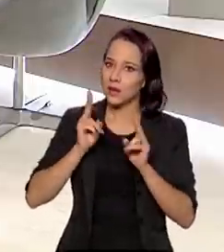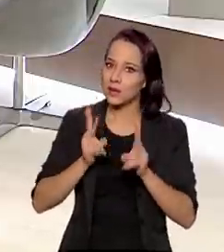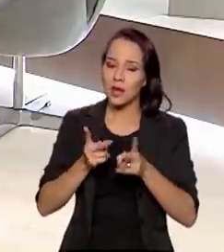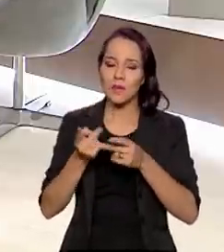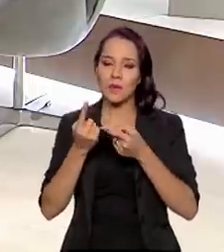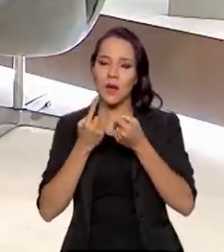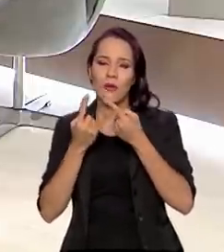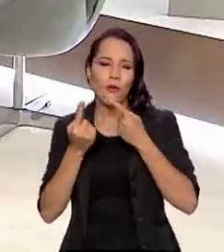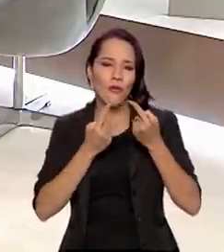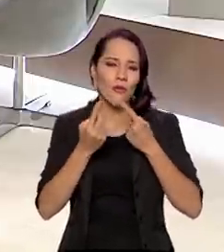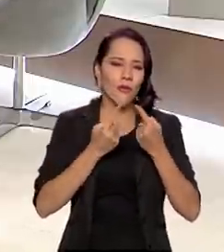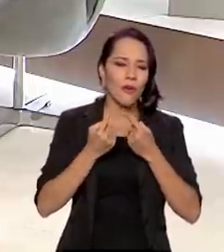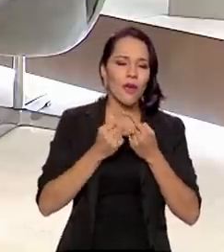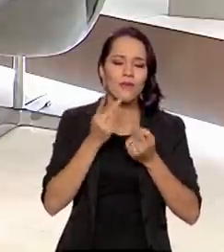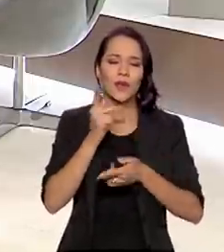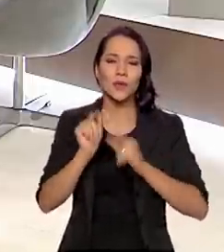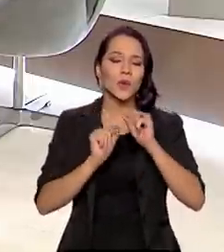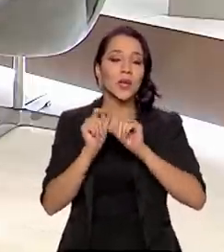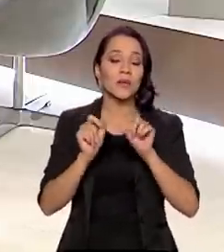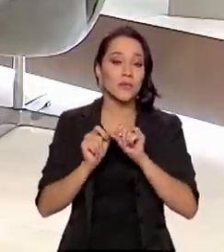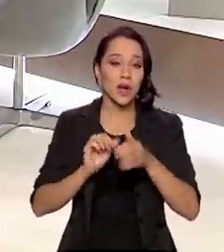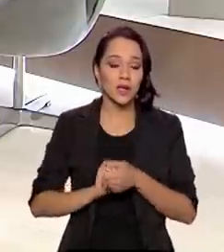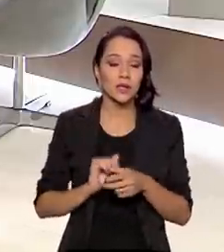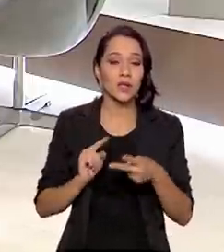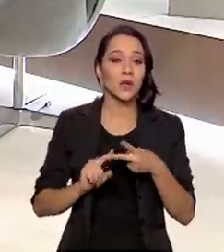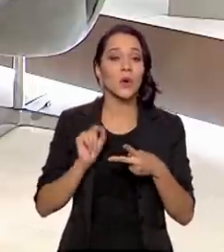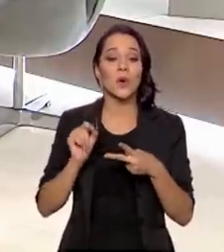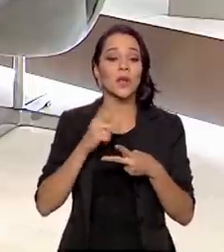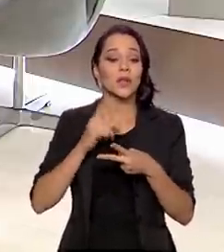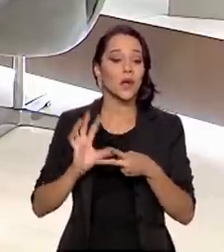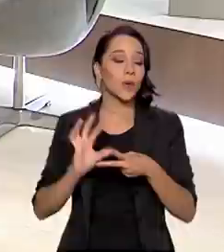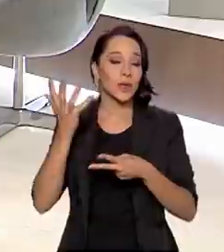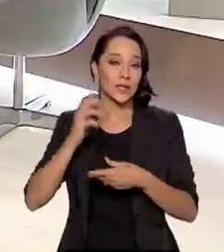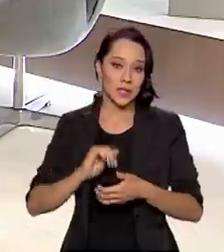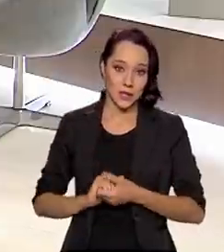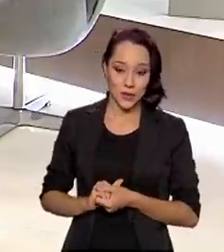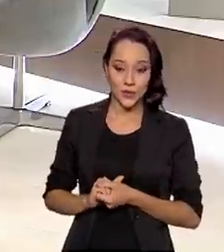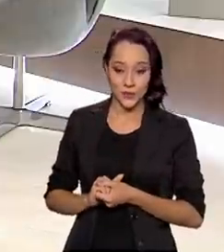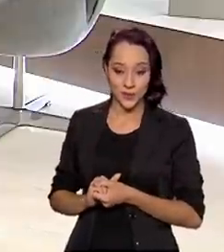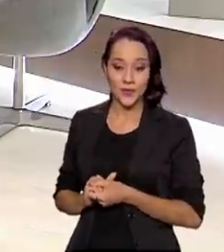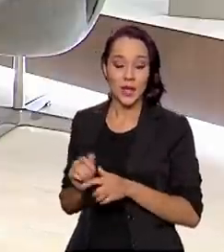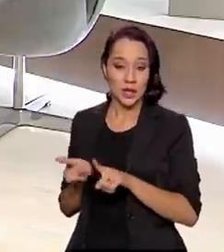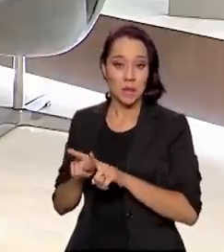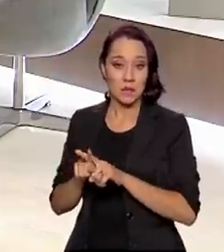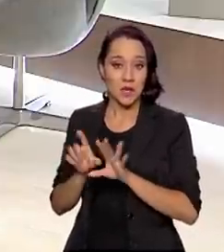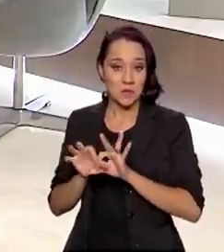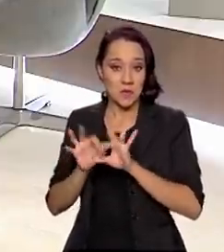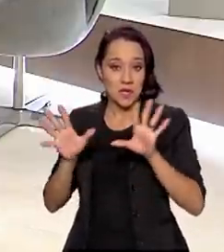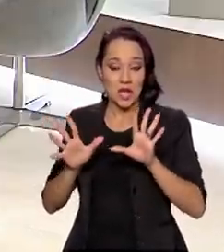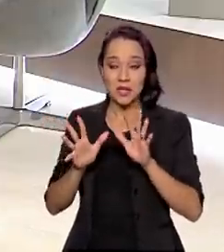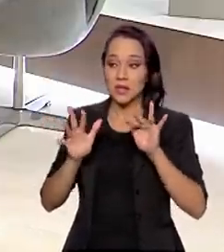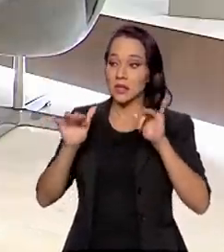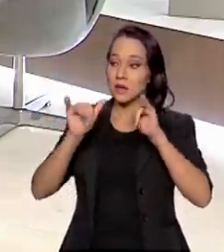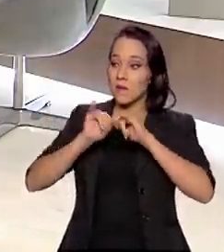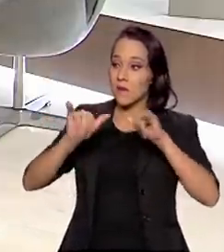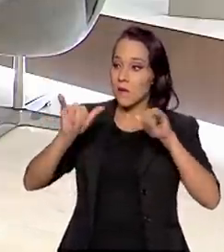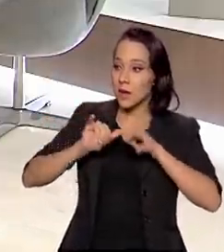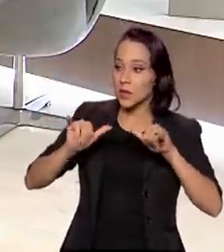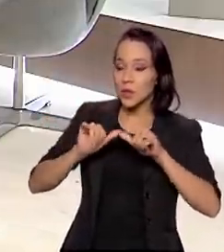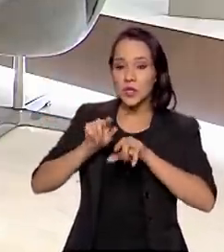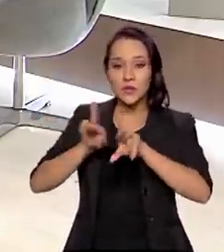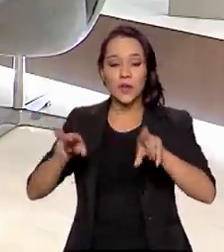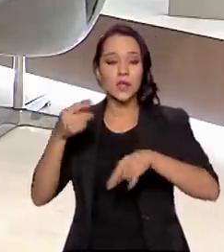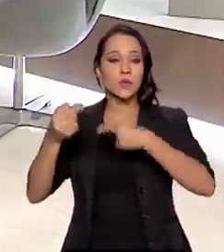falando sobre o que faz, o que tem acontecido, a disponibilidade dessas informações sobre essas várias